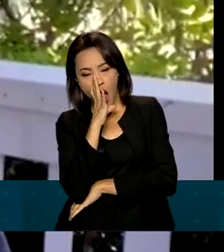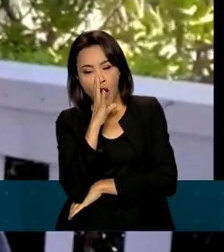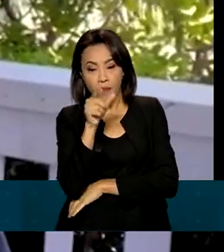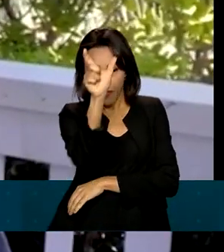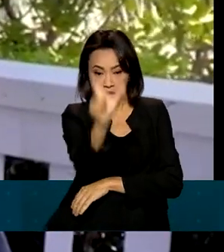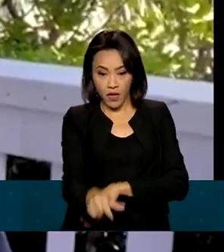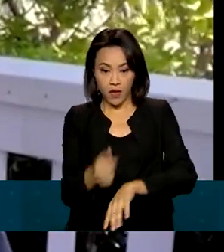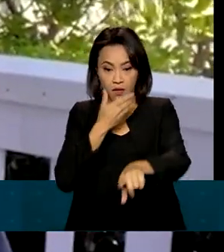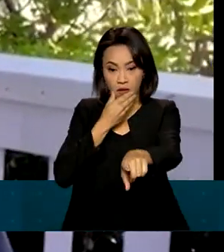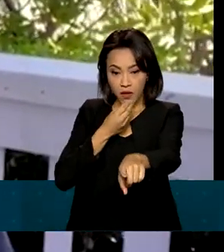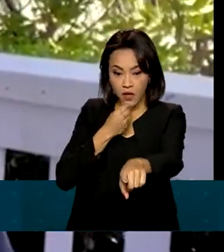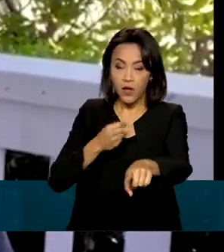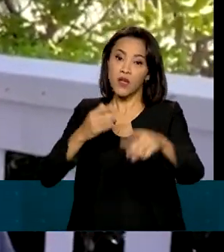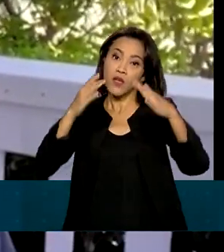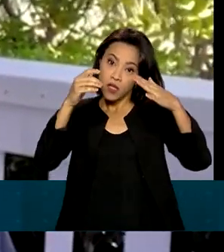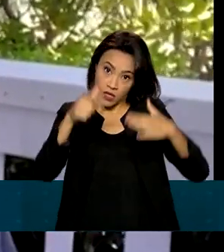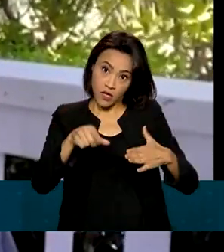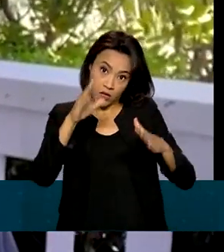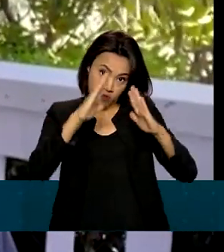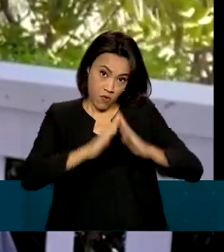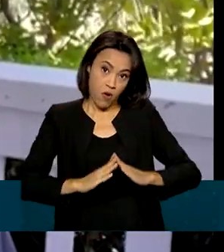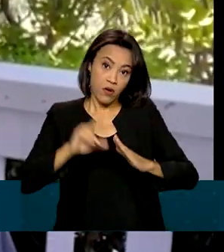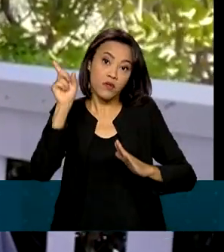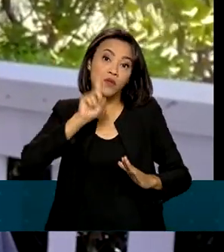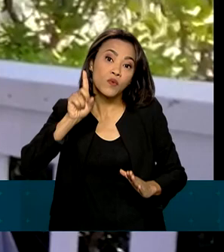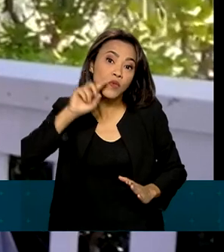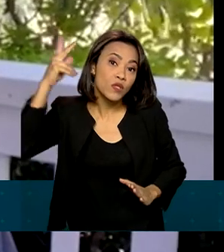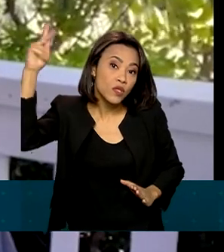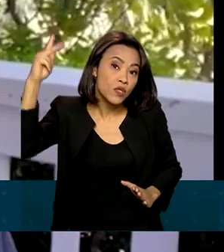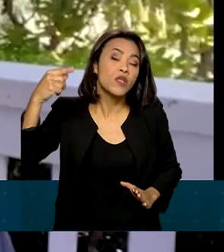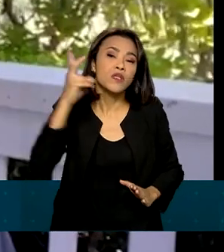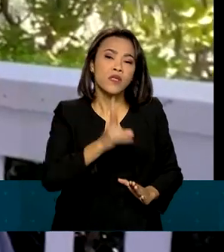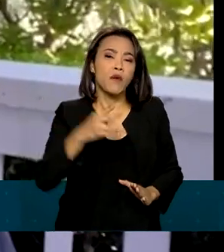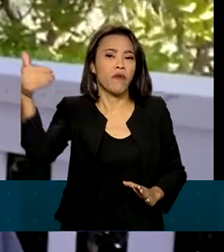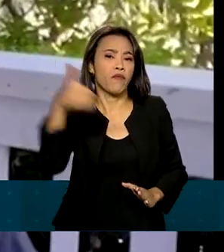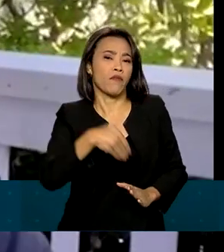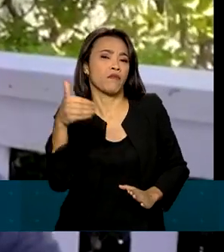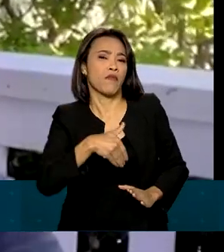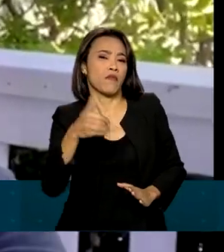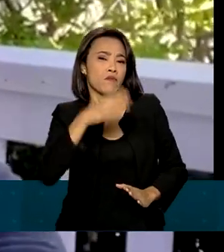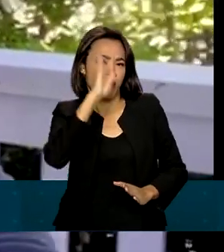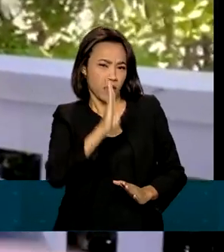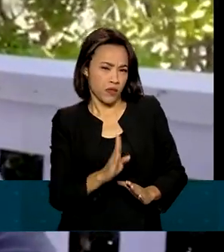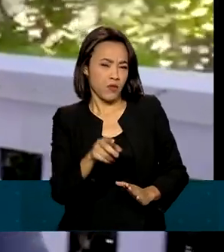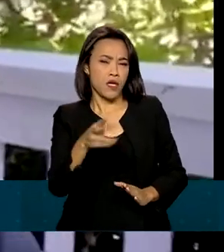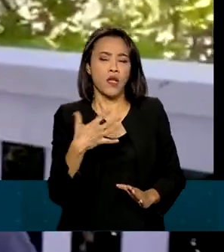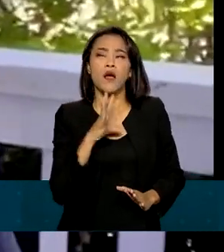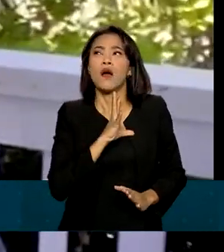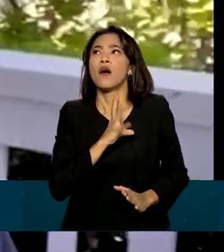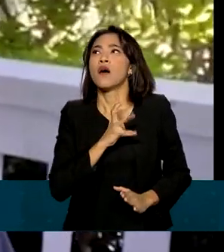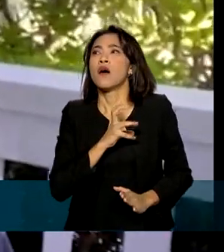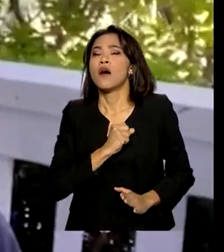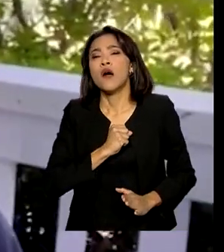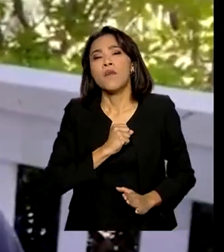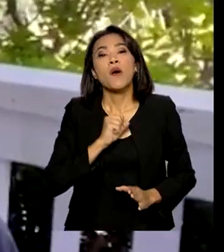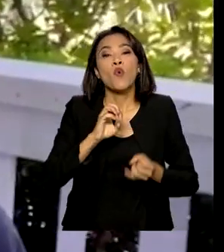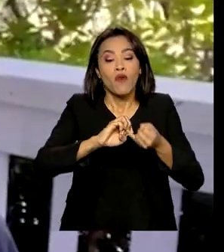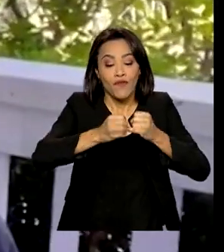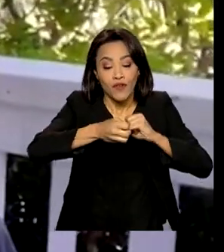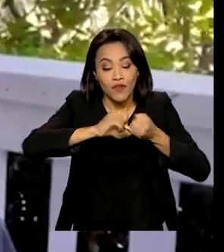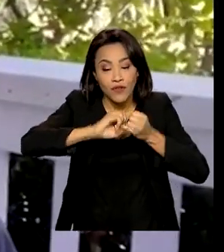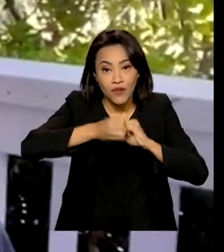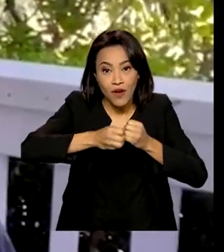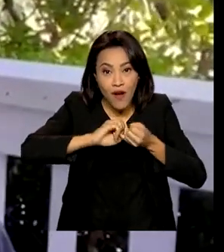Mazefa, morador da Califórnia, Estados Unidos, sempre vem ao Brasil e disse amar a nossa feijoada. Eu